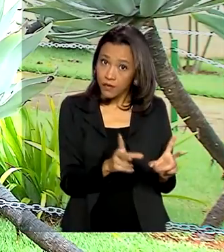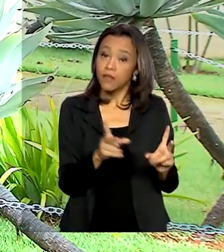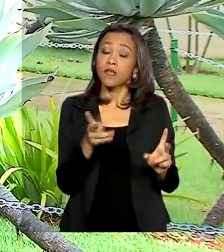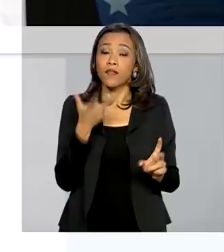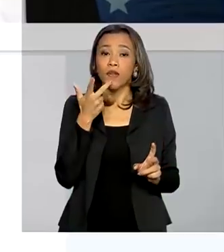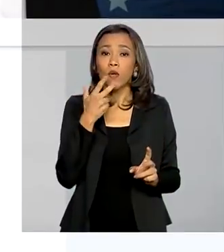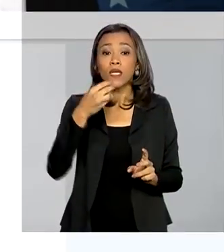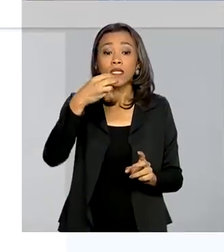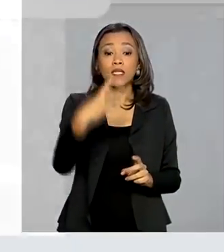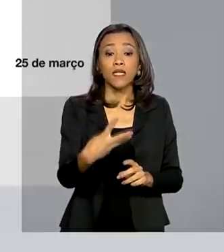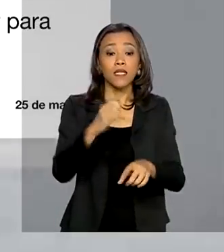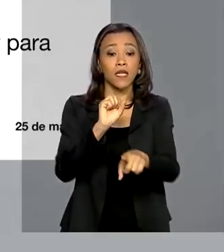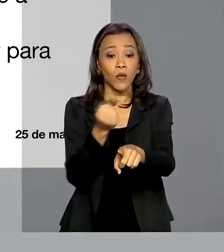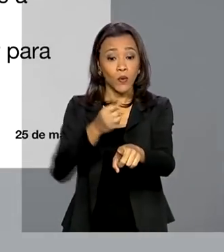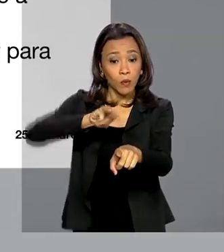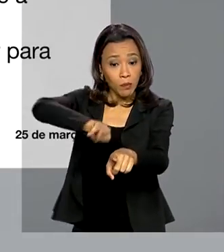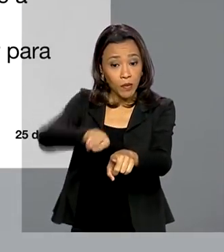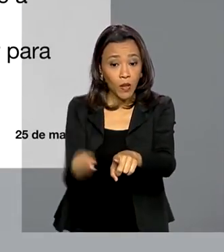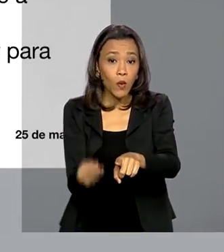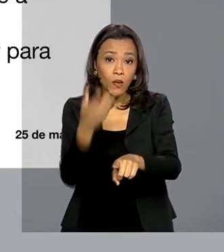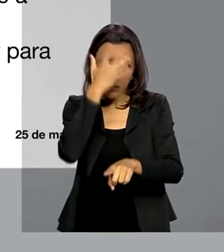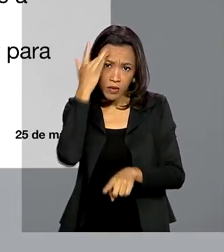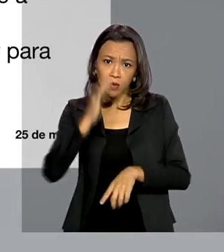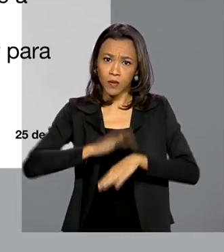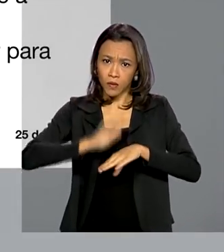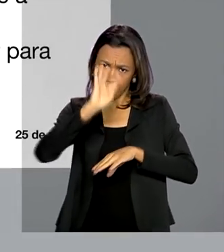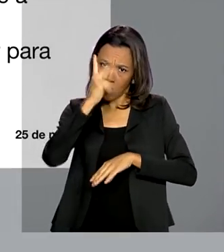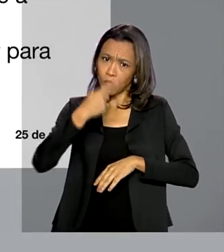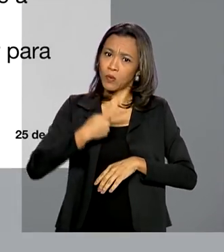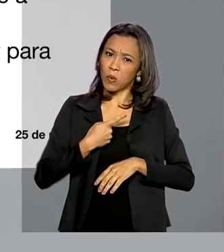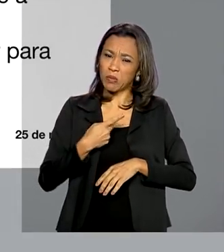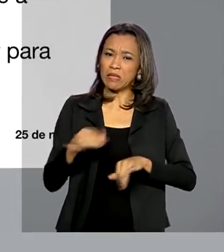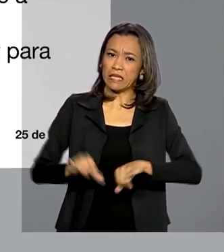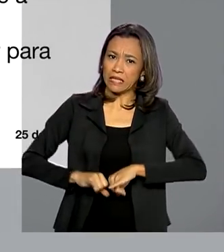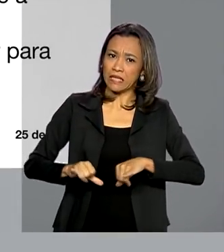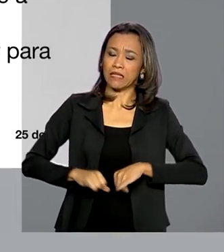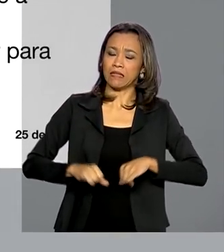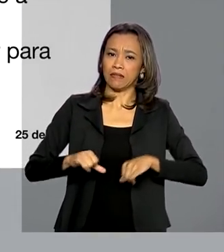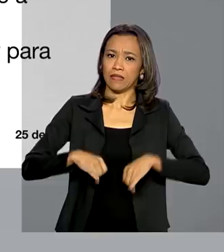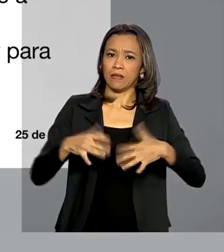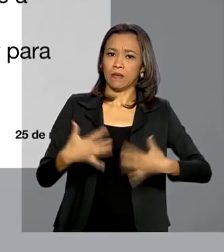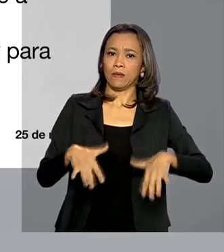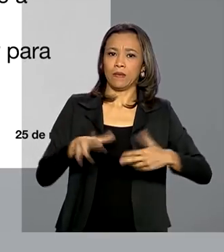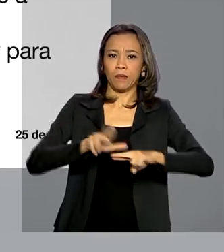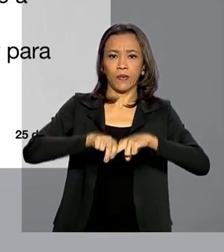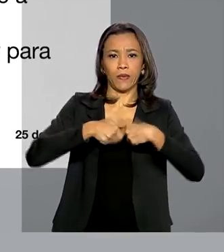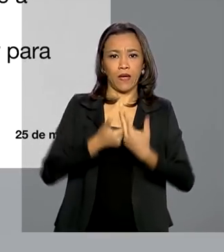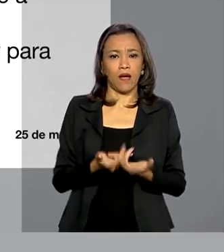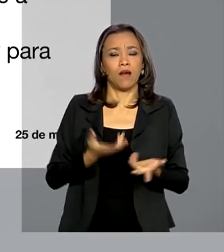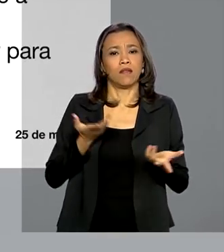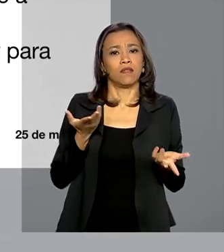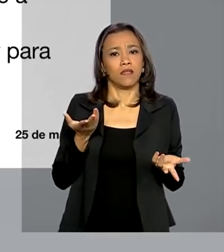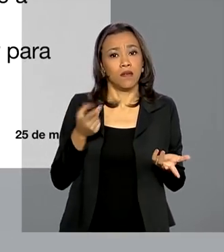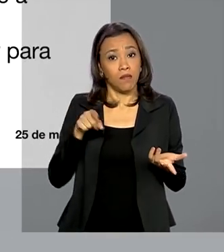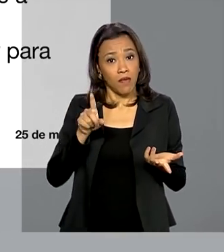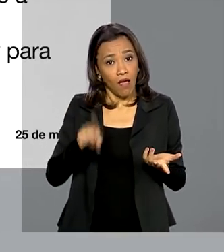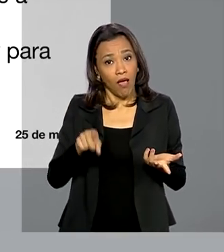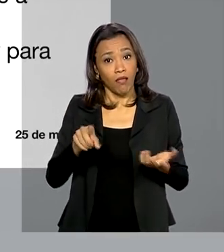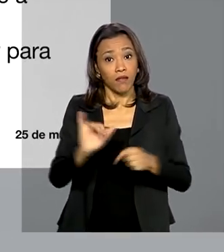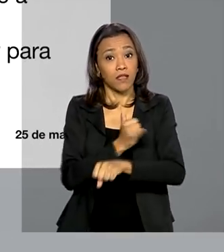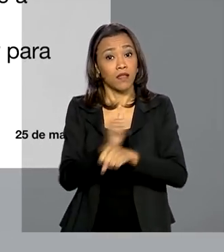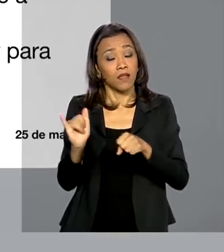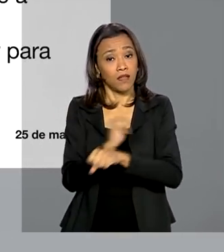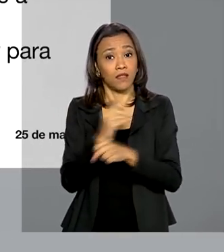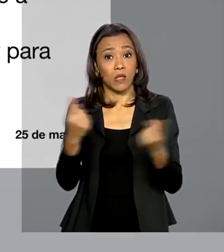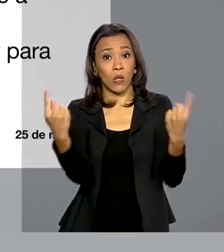38 milhões de trabalhadores autônomos foram atingidos com medidas restritivas adotadas para combater a pandemia do